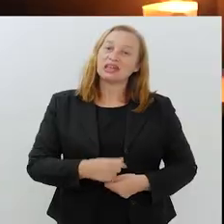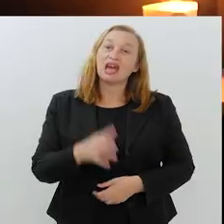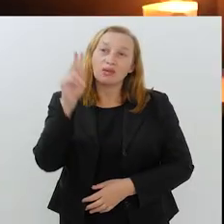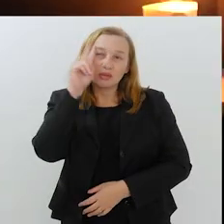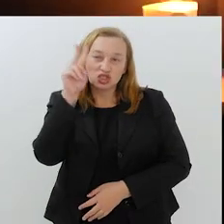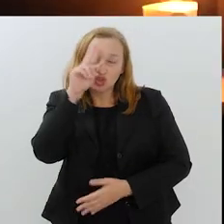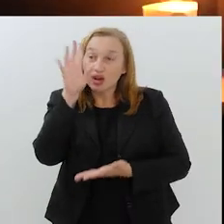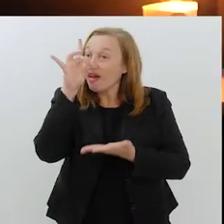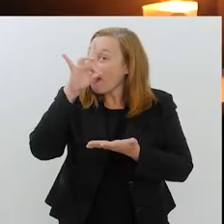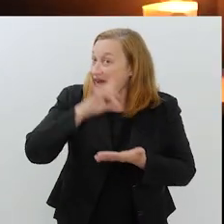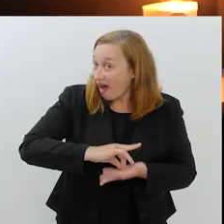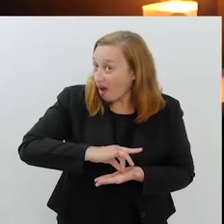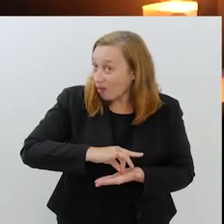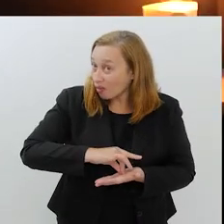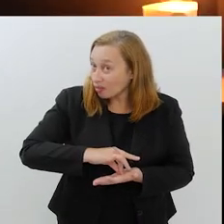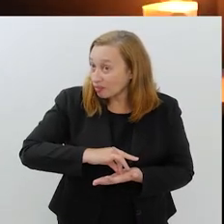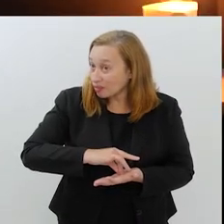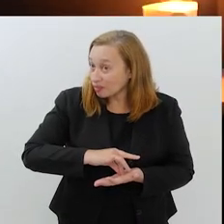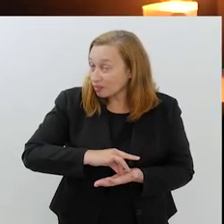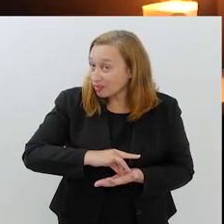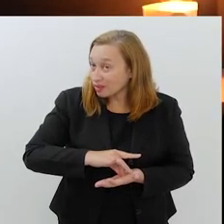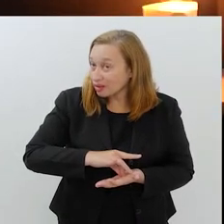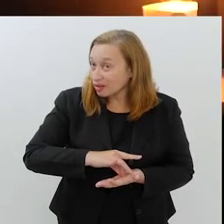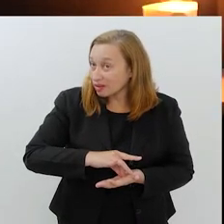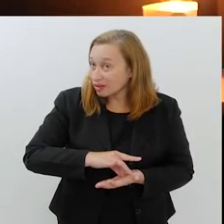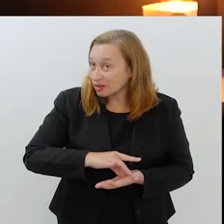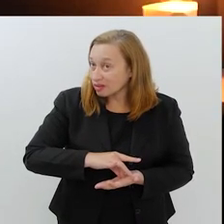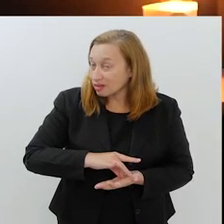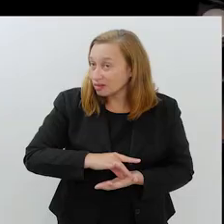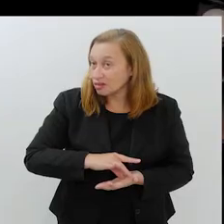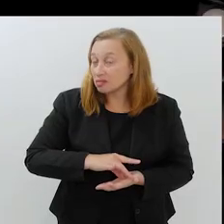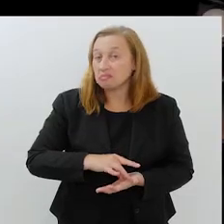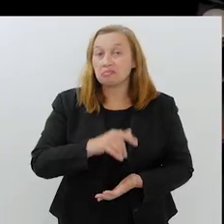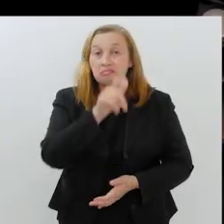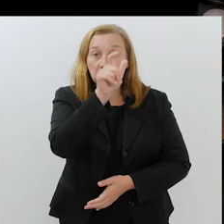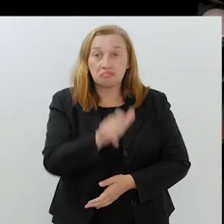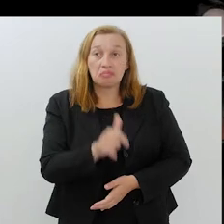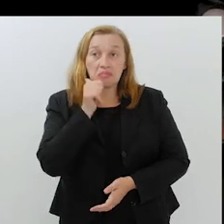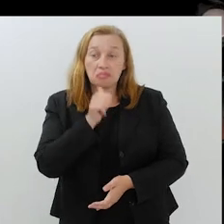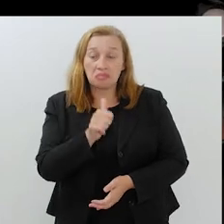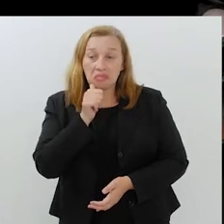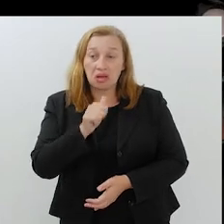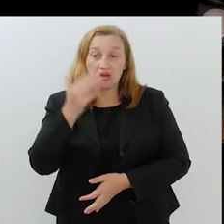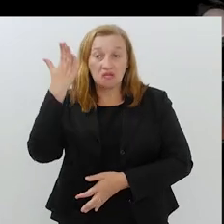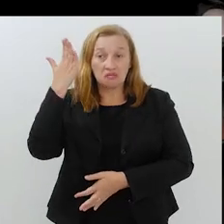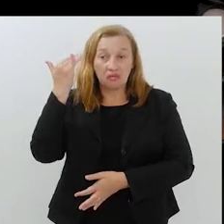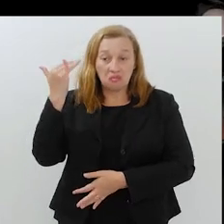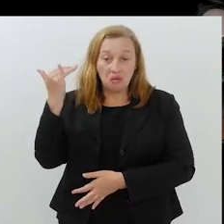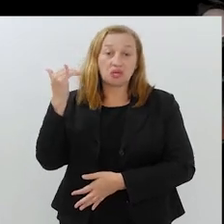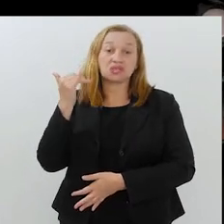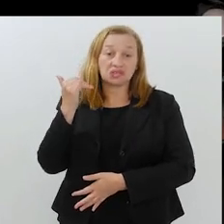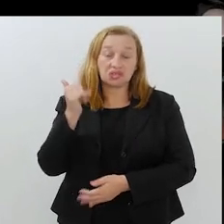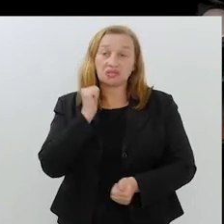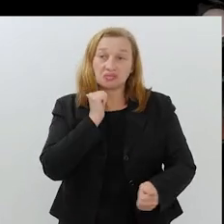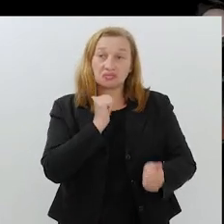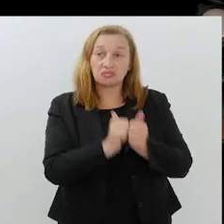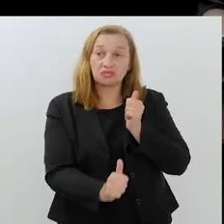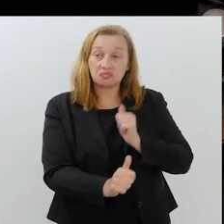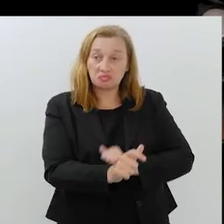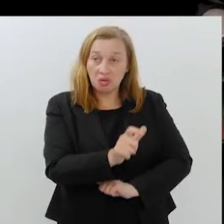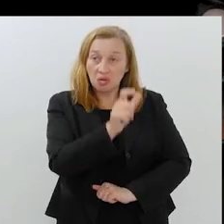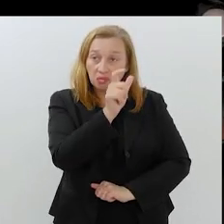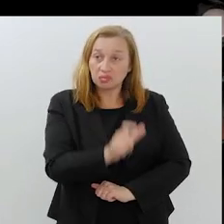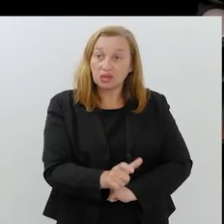Isso é maravilhoso. era uma história real. E era uma grande jogadora. Inclusive, jogava